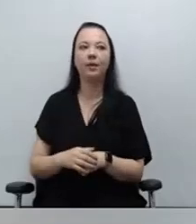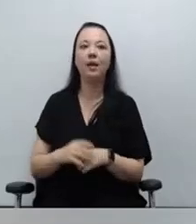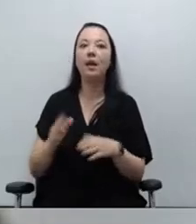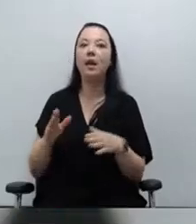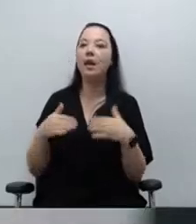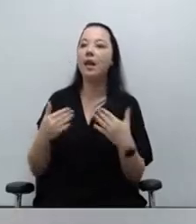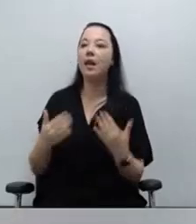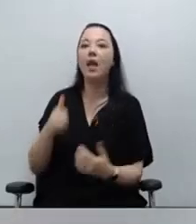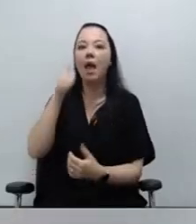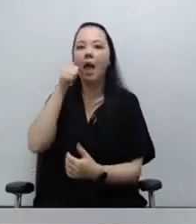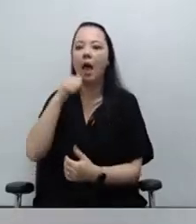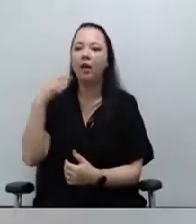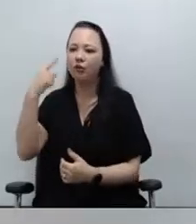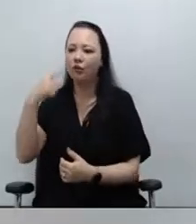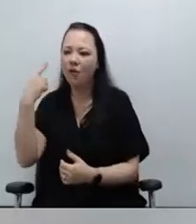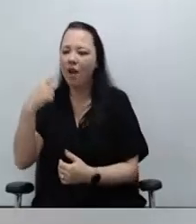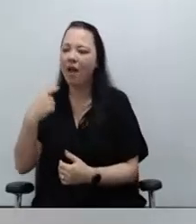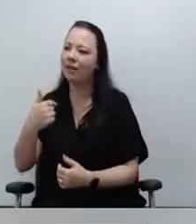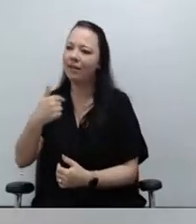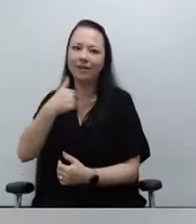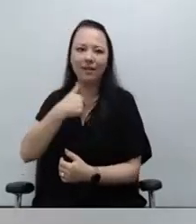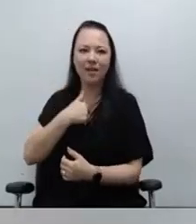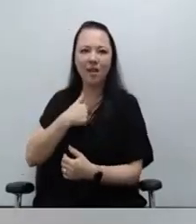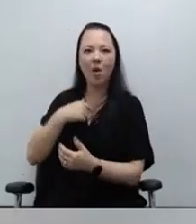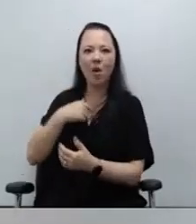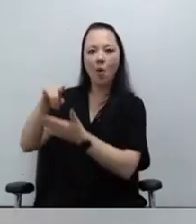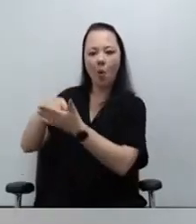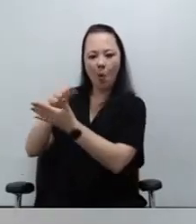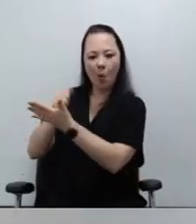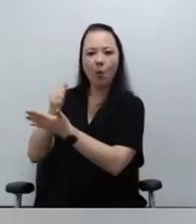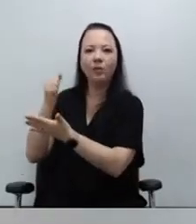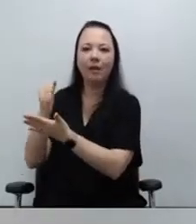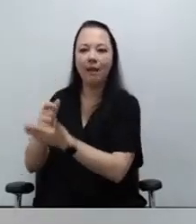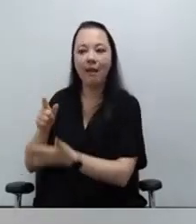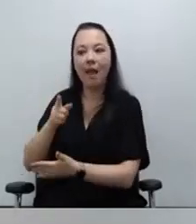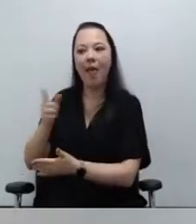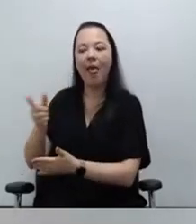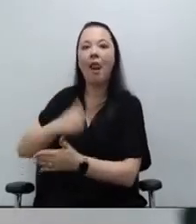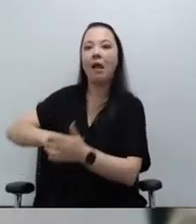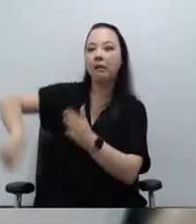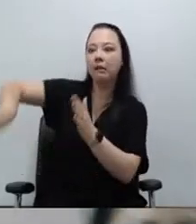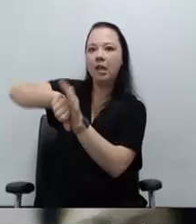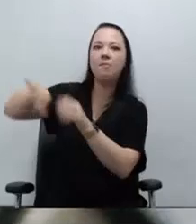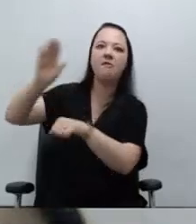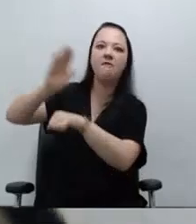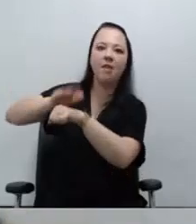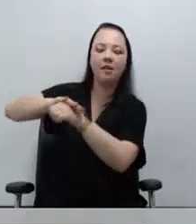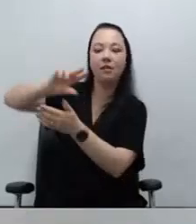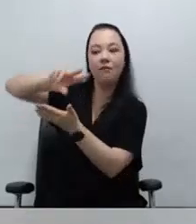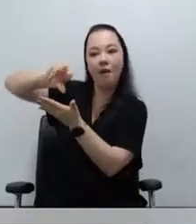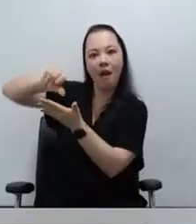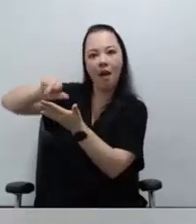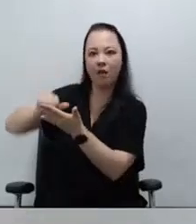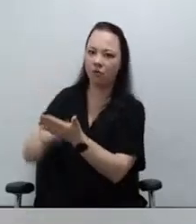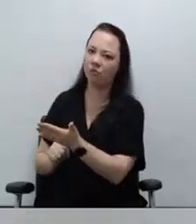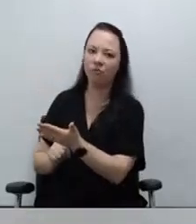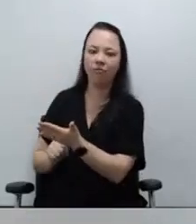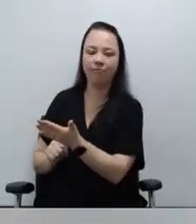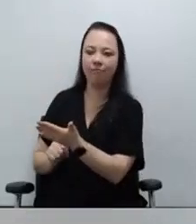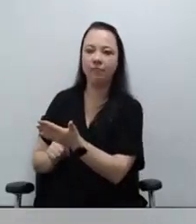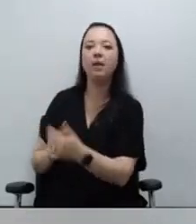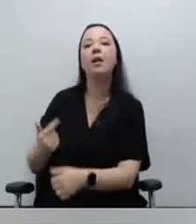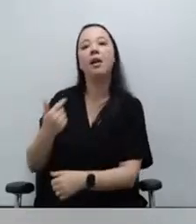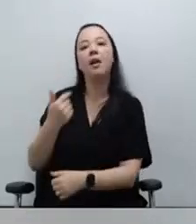cometeu vários crimes, inúmeros deles, e o meu pedido a cada um de vossas excelências,